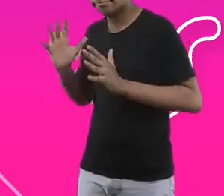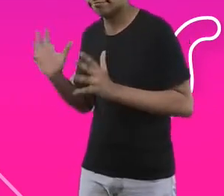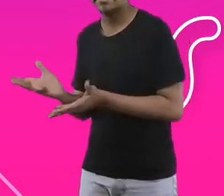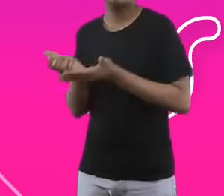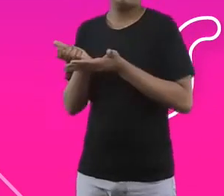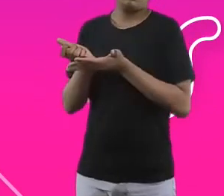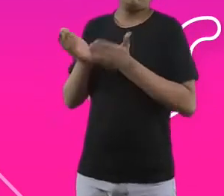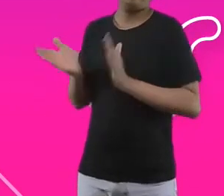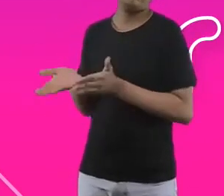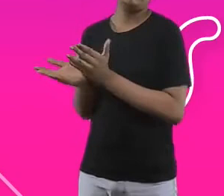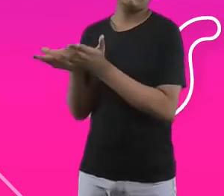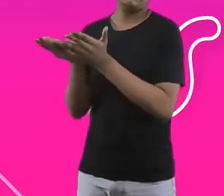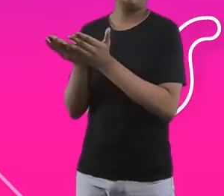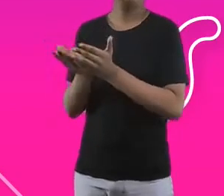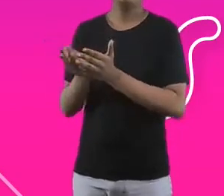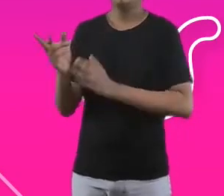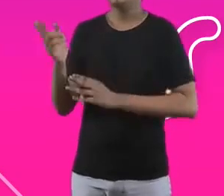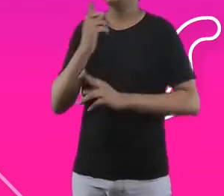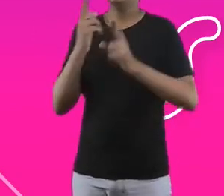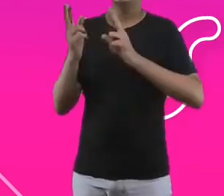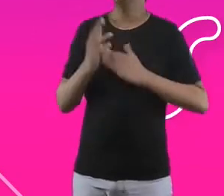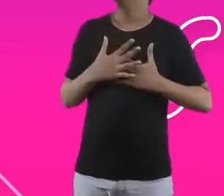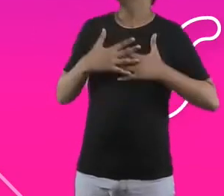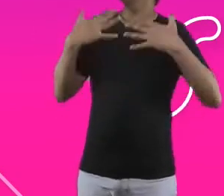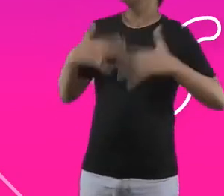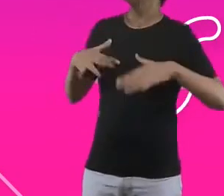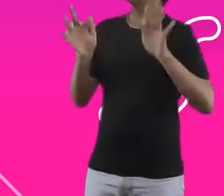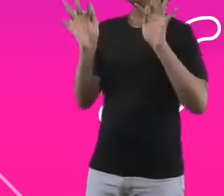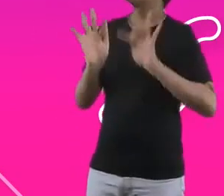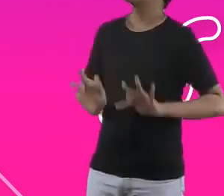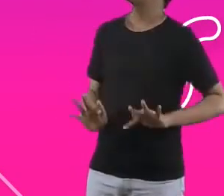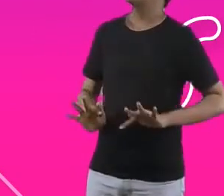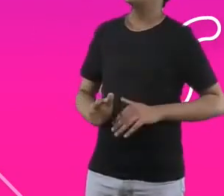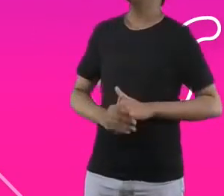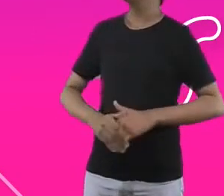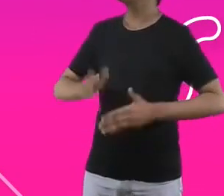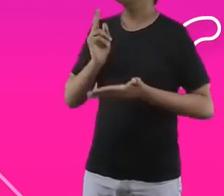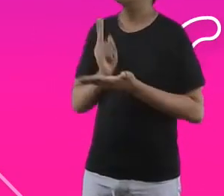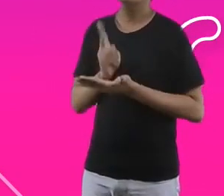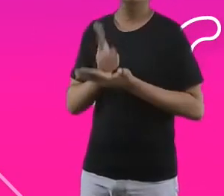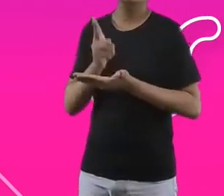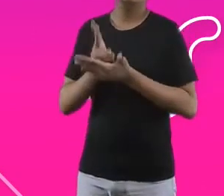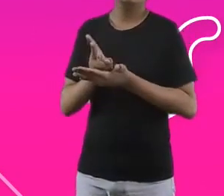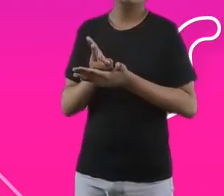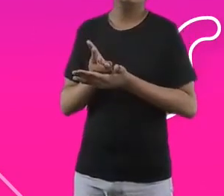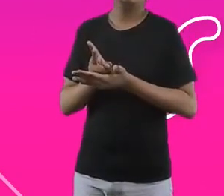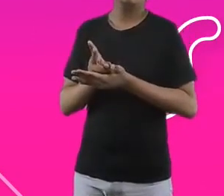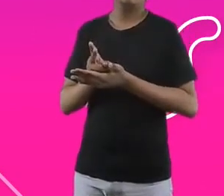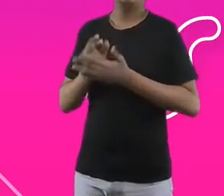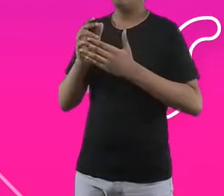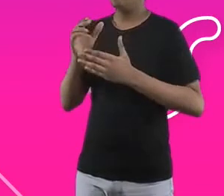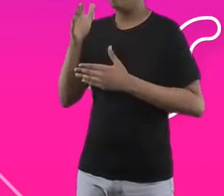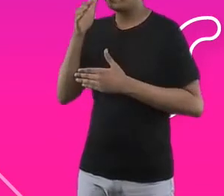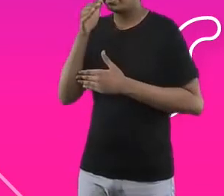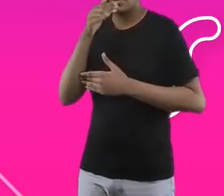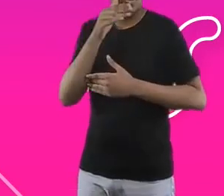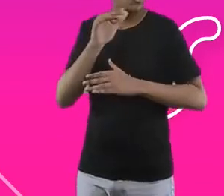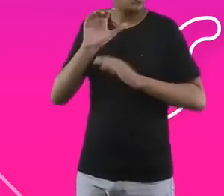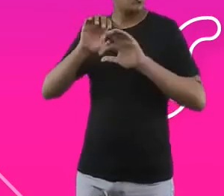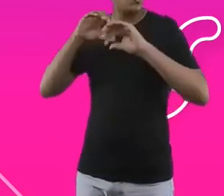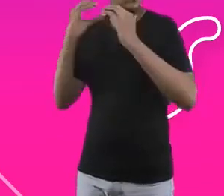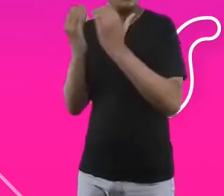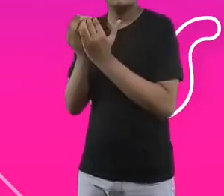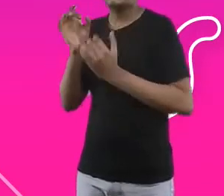deixaram a gente muito feliz e que a gente vai continuar monitorando e observando nessas comunidades para garantir que o projeto está sendo